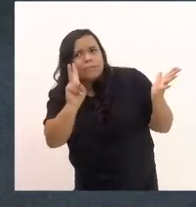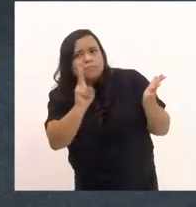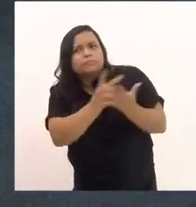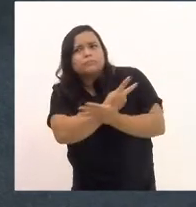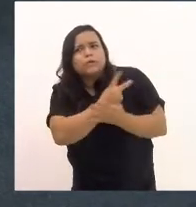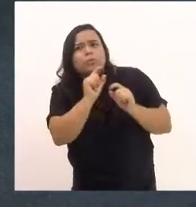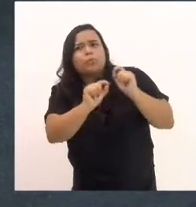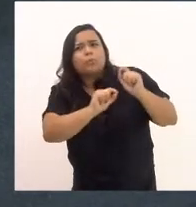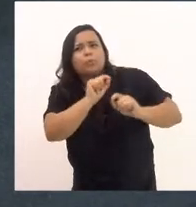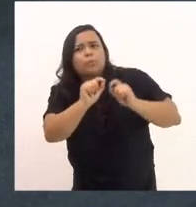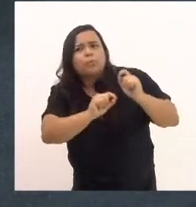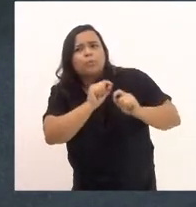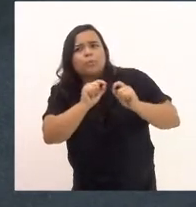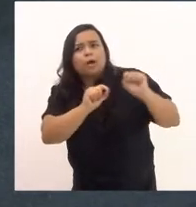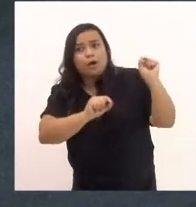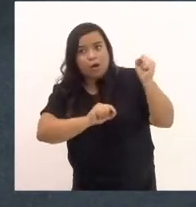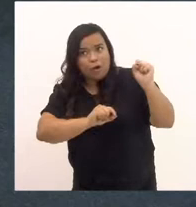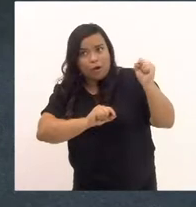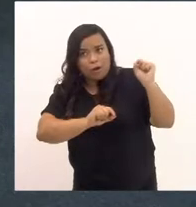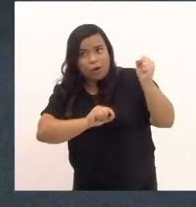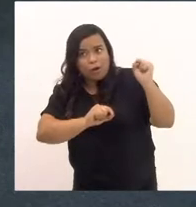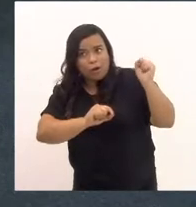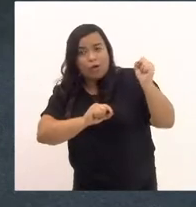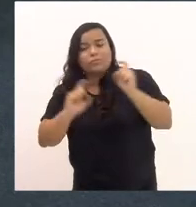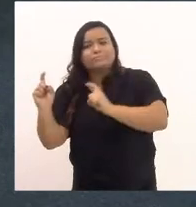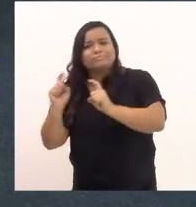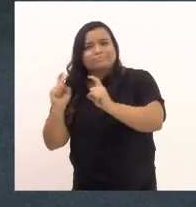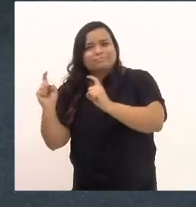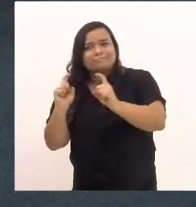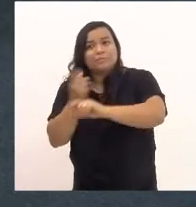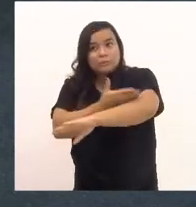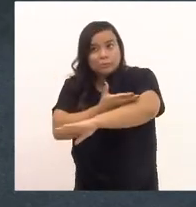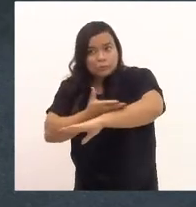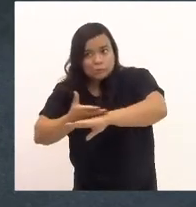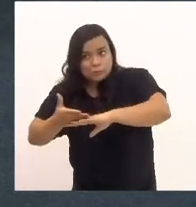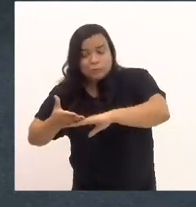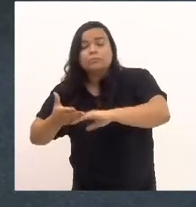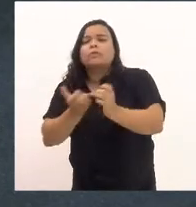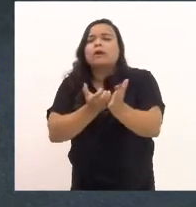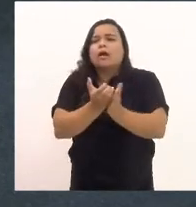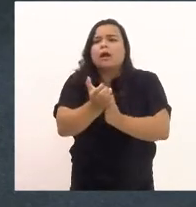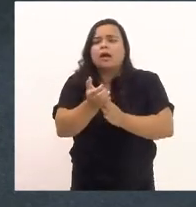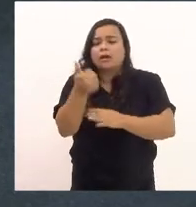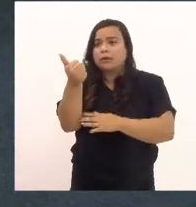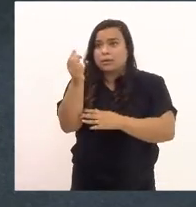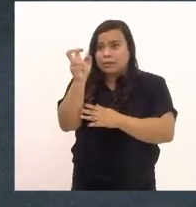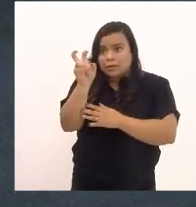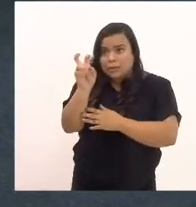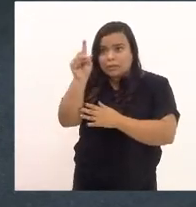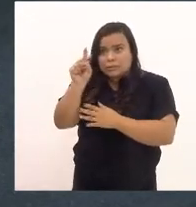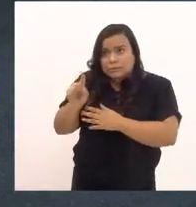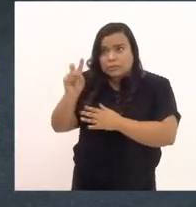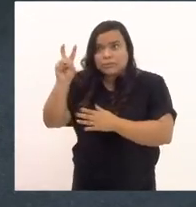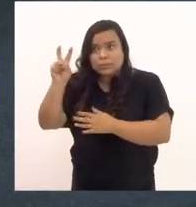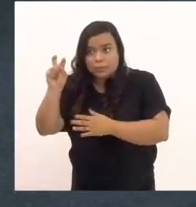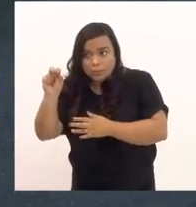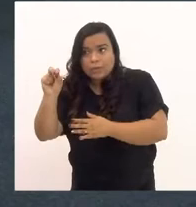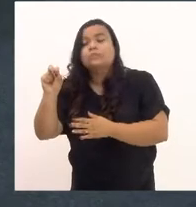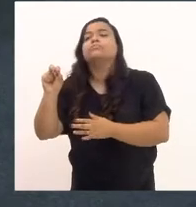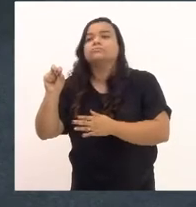na oitava sessão extraordinária, que, iniciada às 15 horas e 50 minutos,